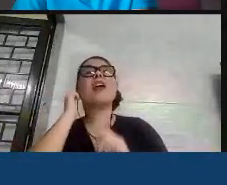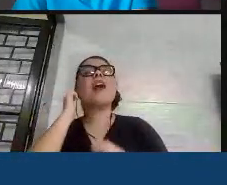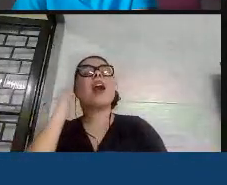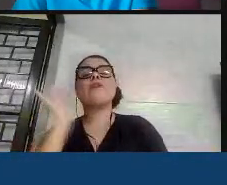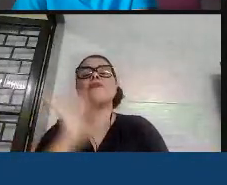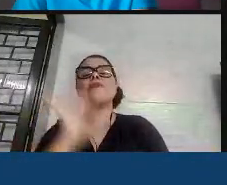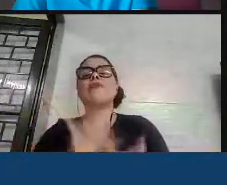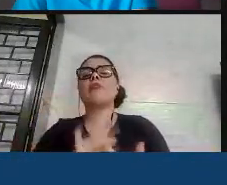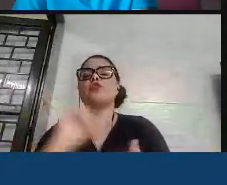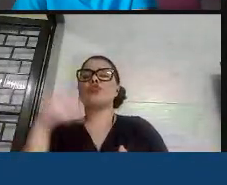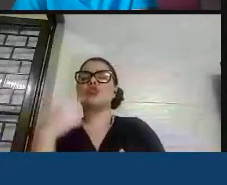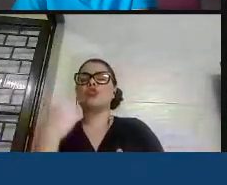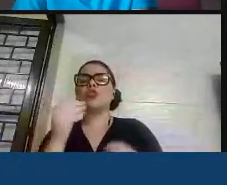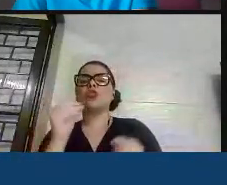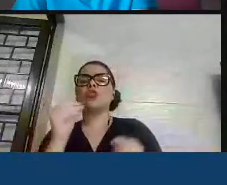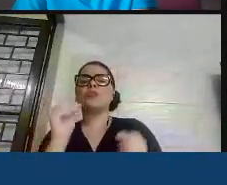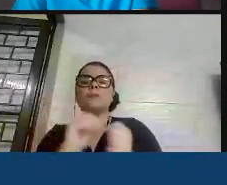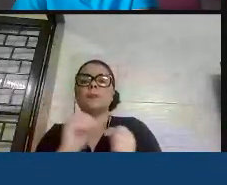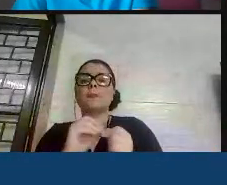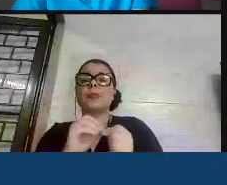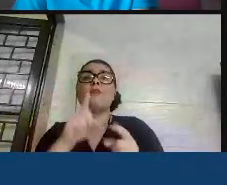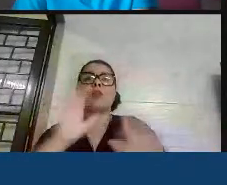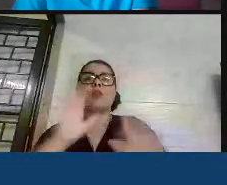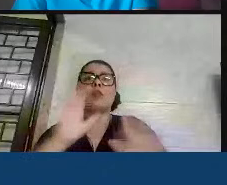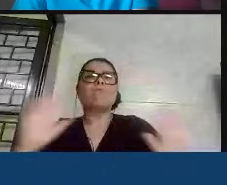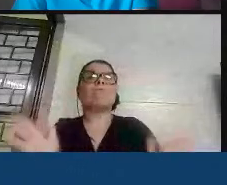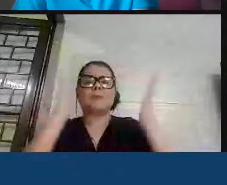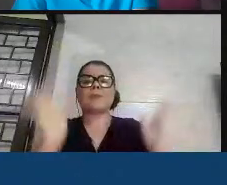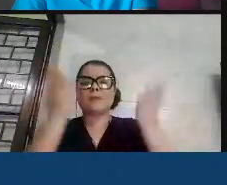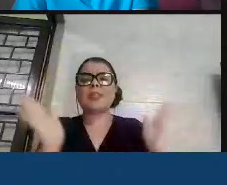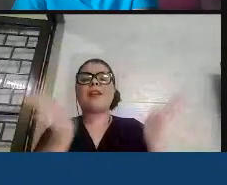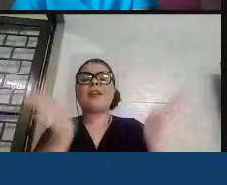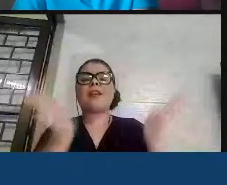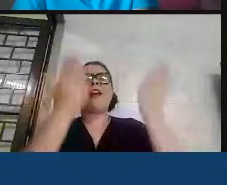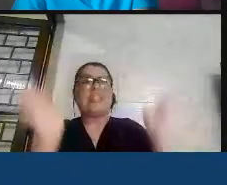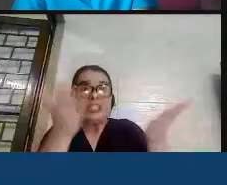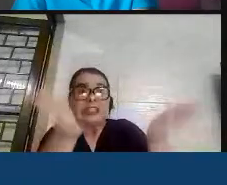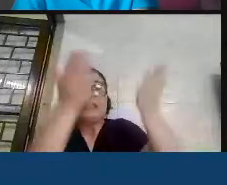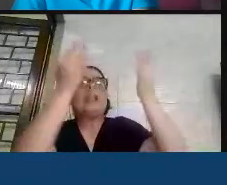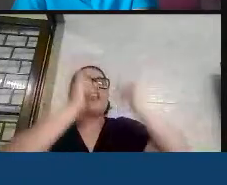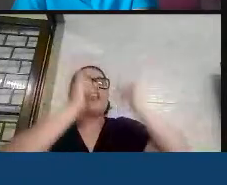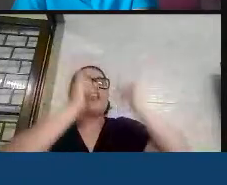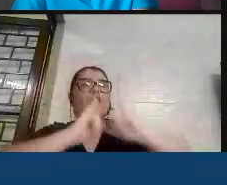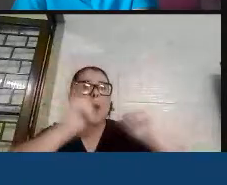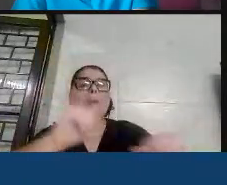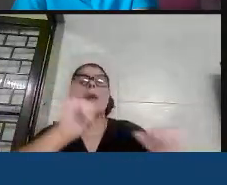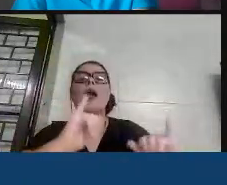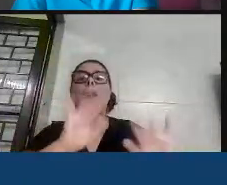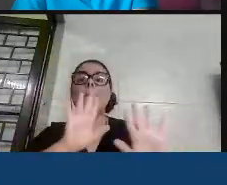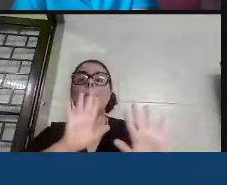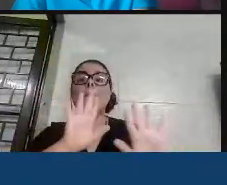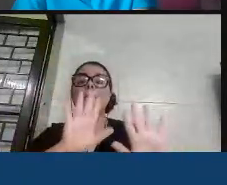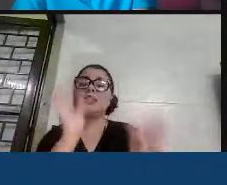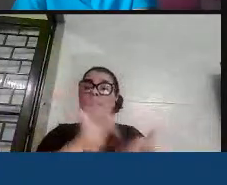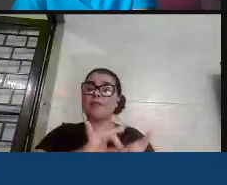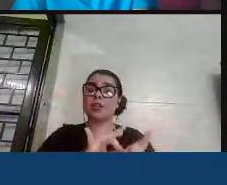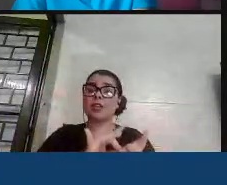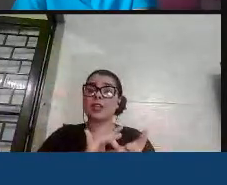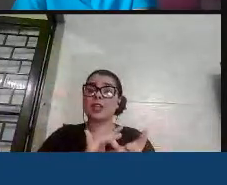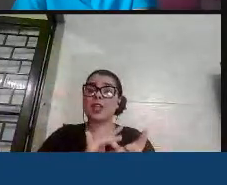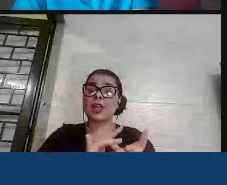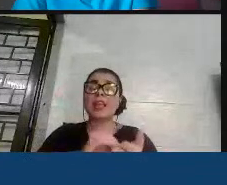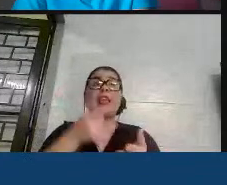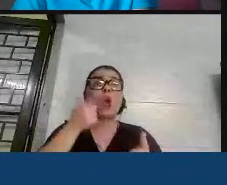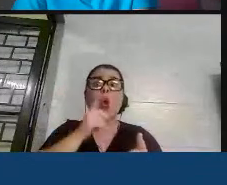que nós fizemos ali foi motivar, foi informar, estimular, mas, na verdade, quem passa nessas